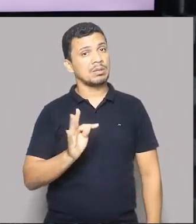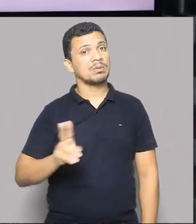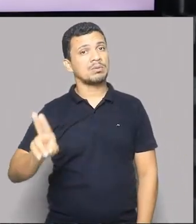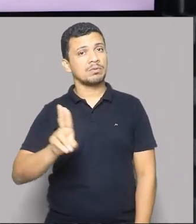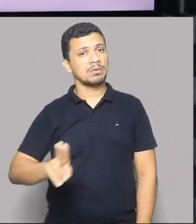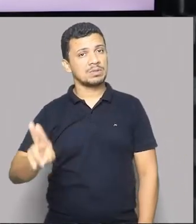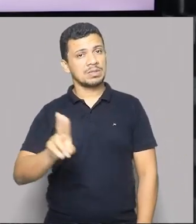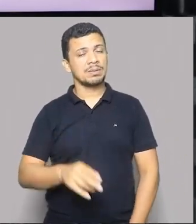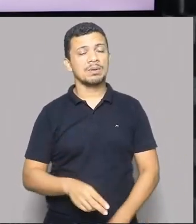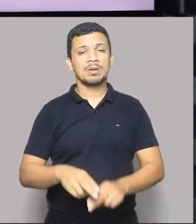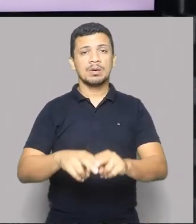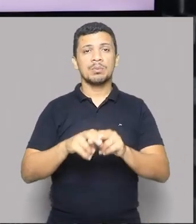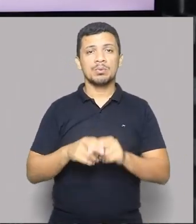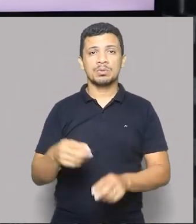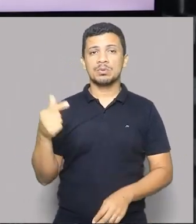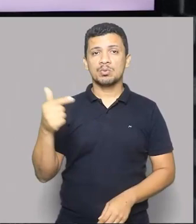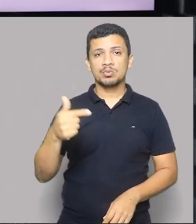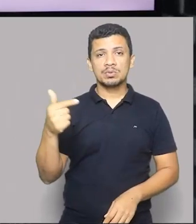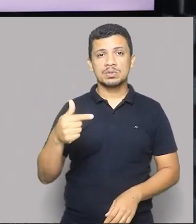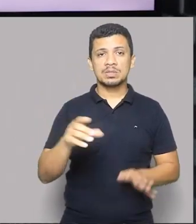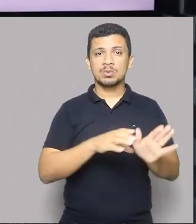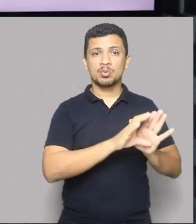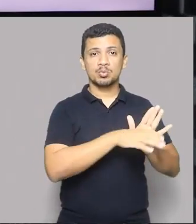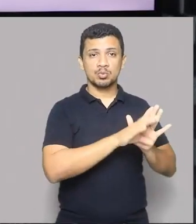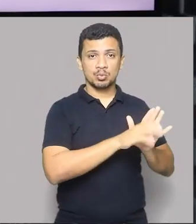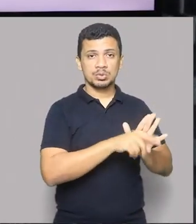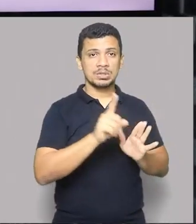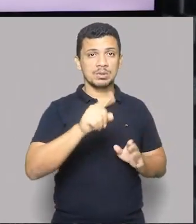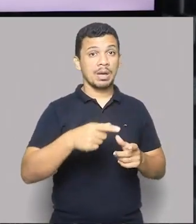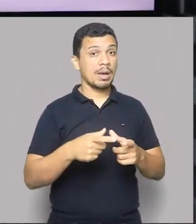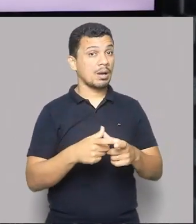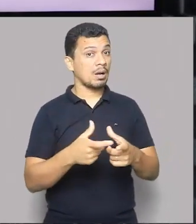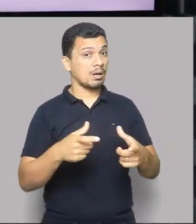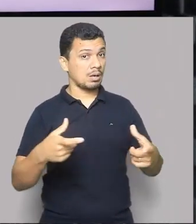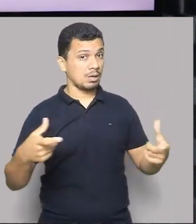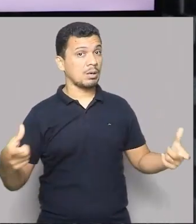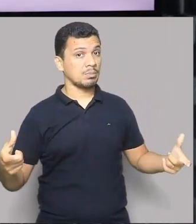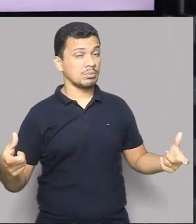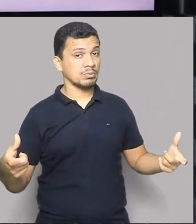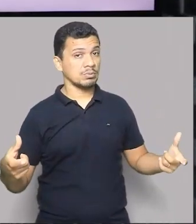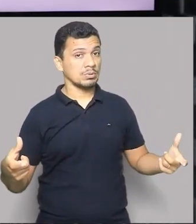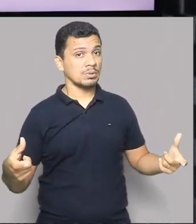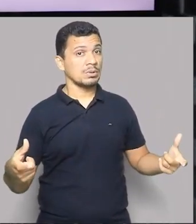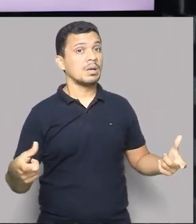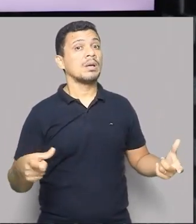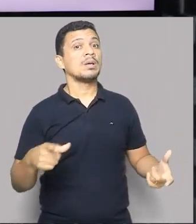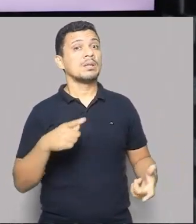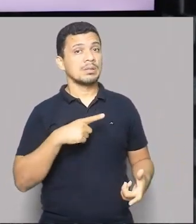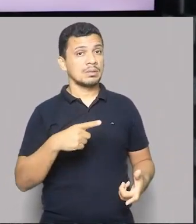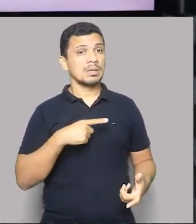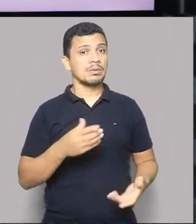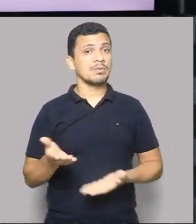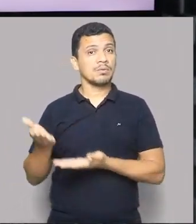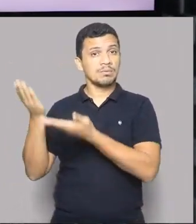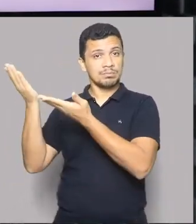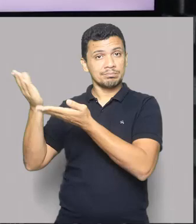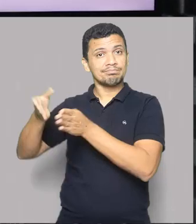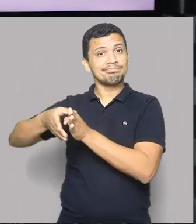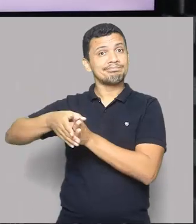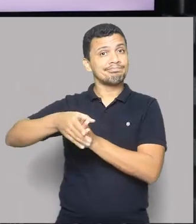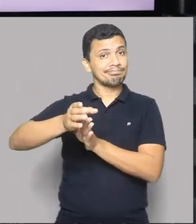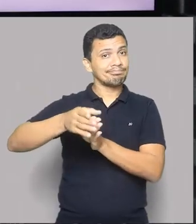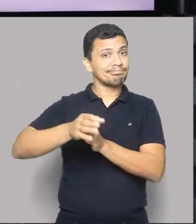esse segundo conceito, que é um conceito mais amplo, que é um conceito mais pomposo, eu recomendo que assim